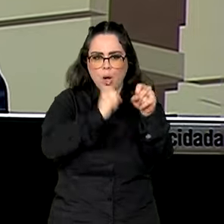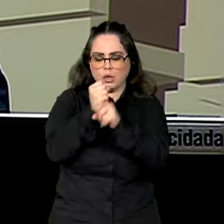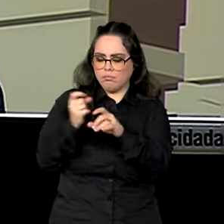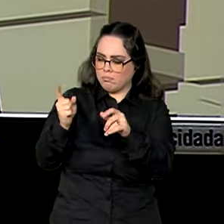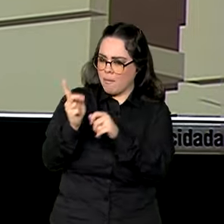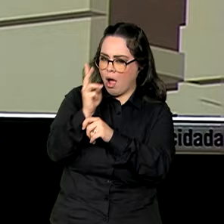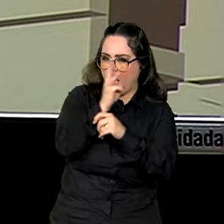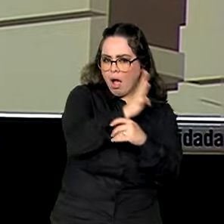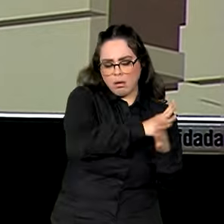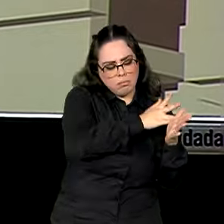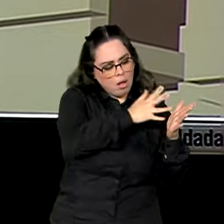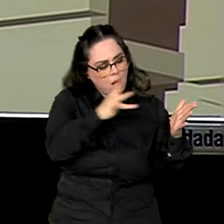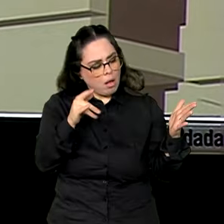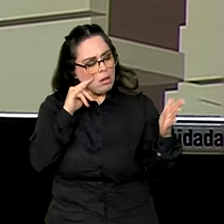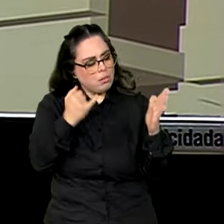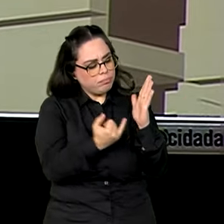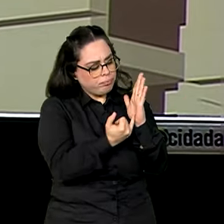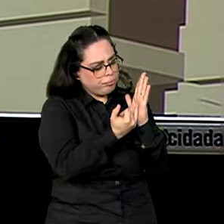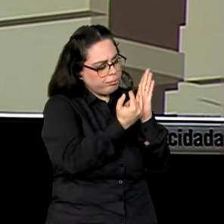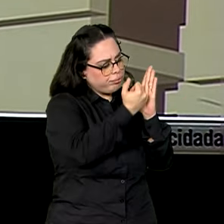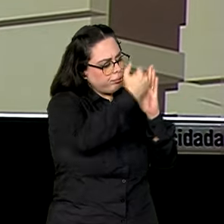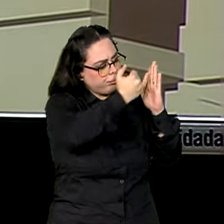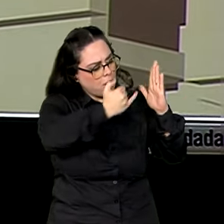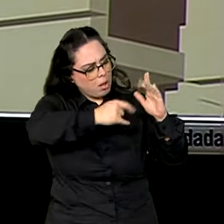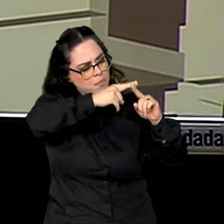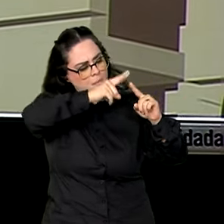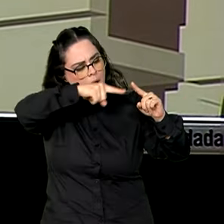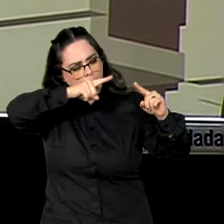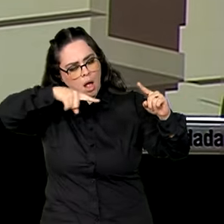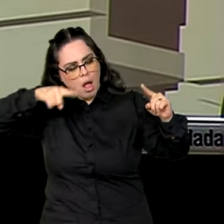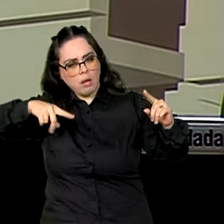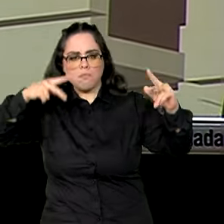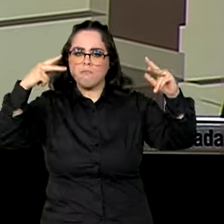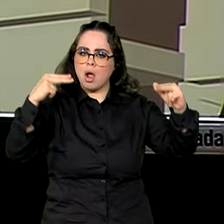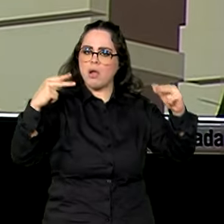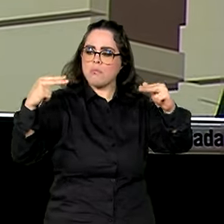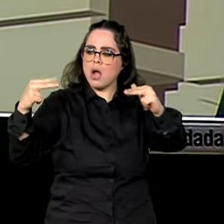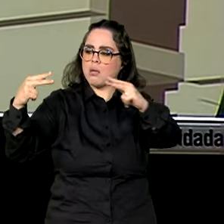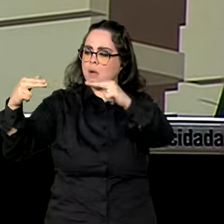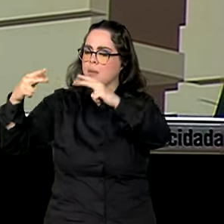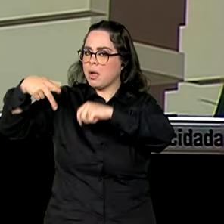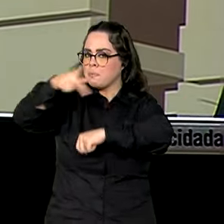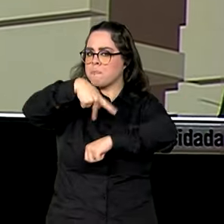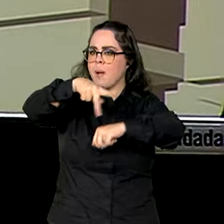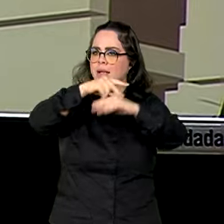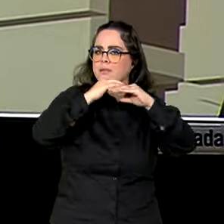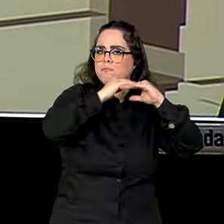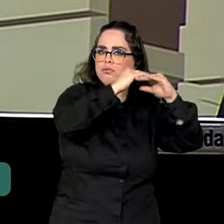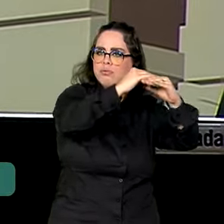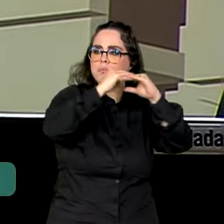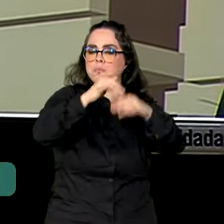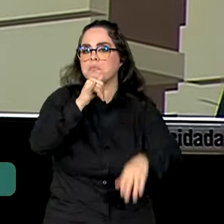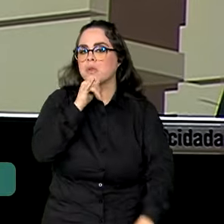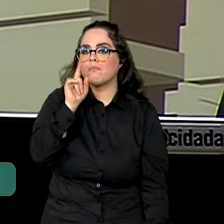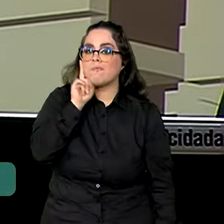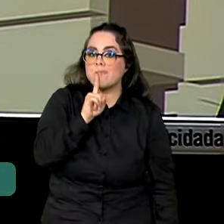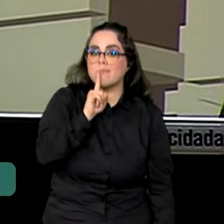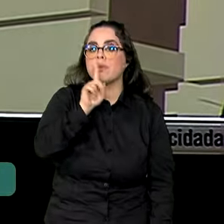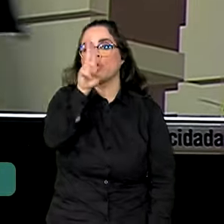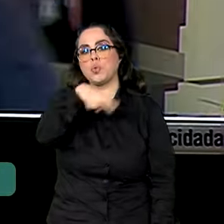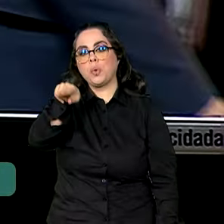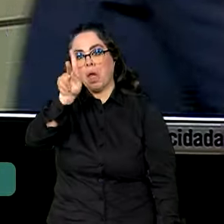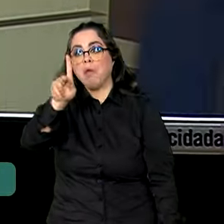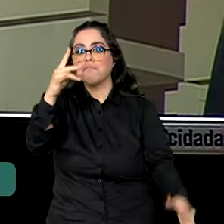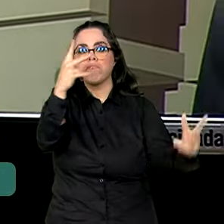observar os núcleos de inflação no Brasil em patamares equivalentes a das economias mais desenvolvidas e estáveis do mundo, como Estados Unidos e Reino Unido.